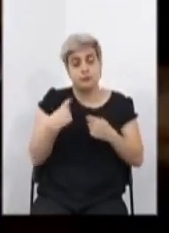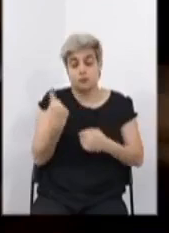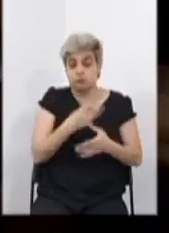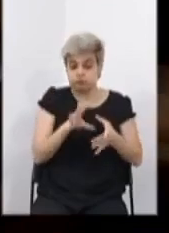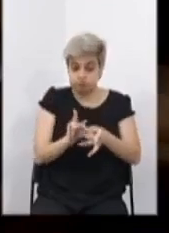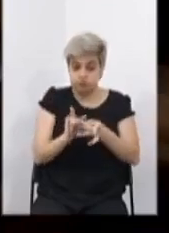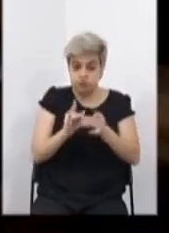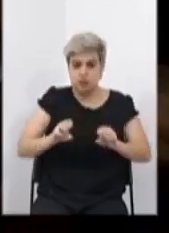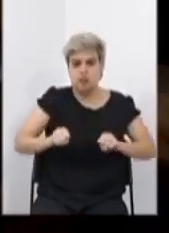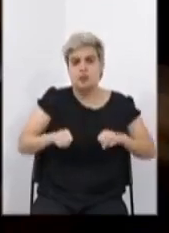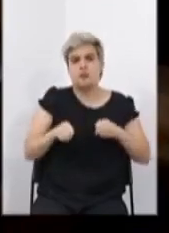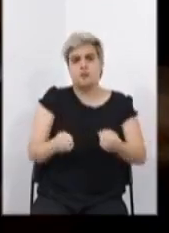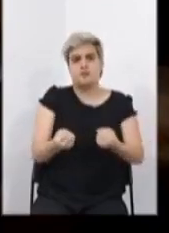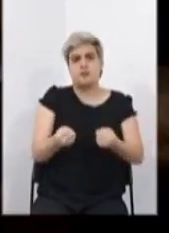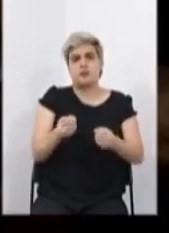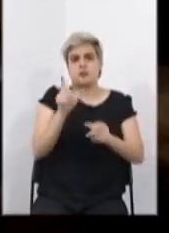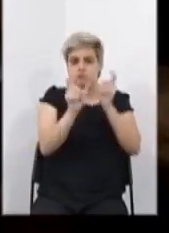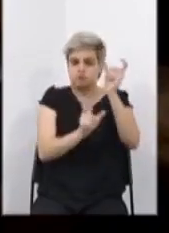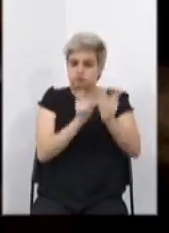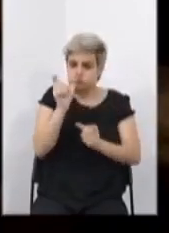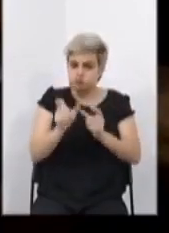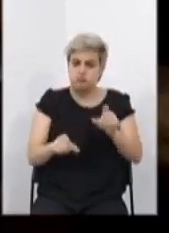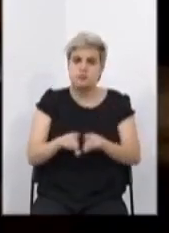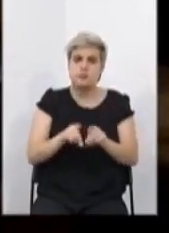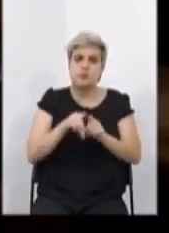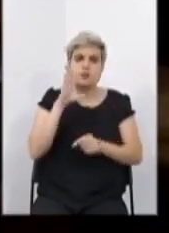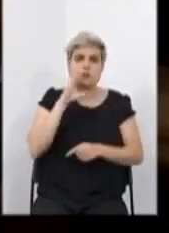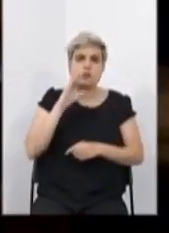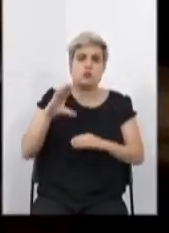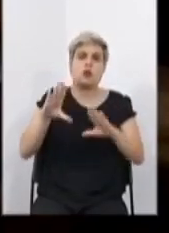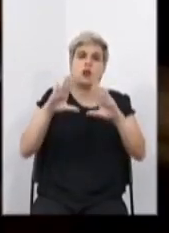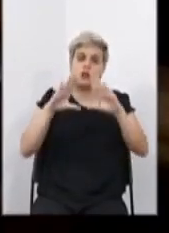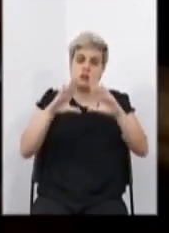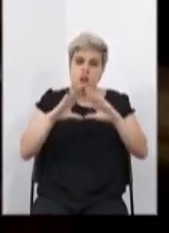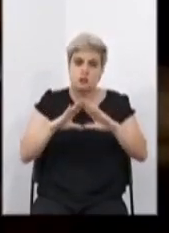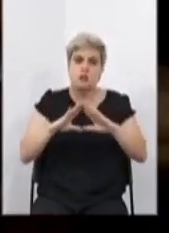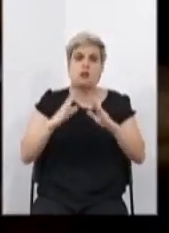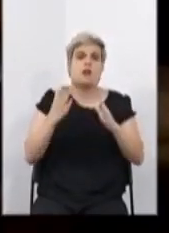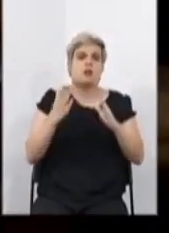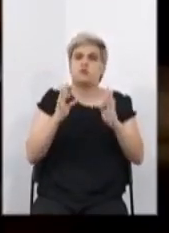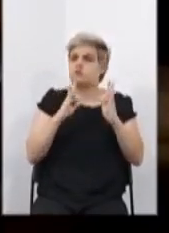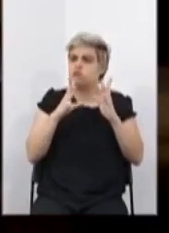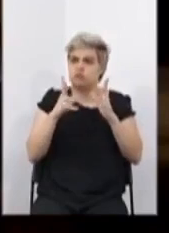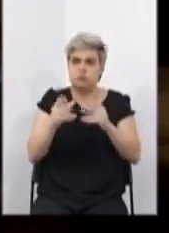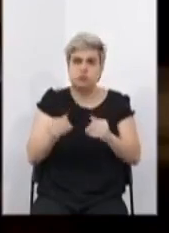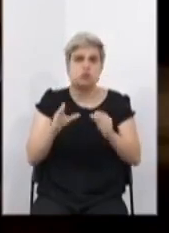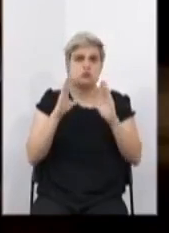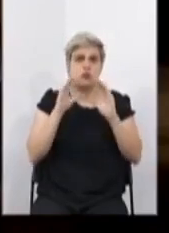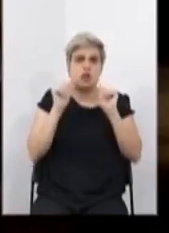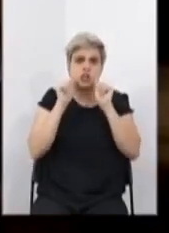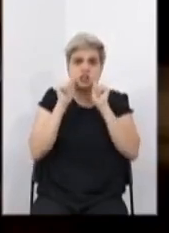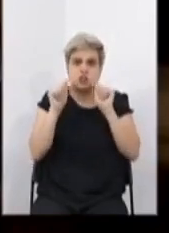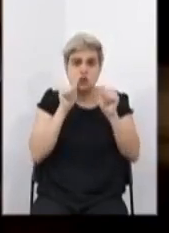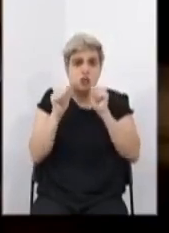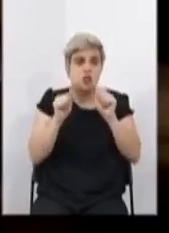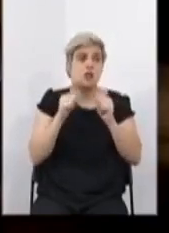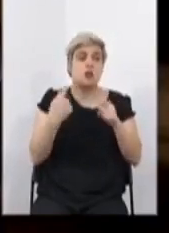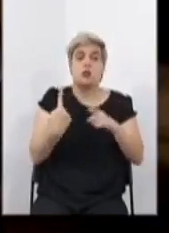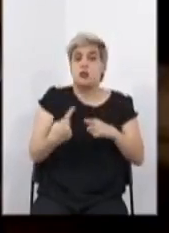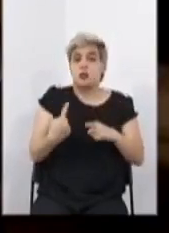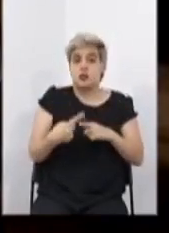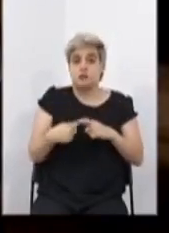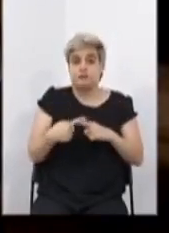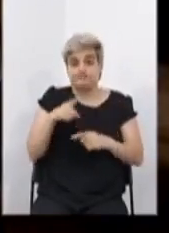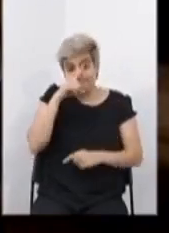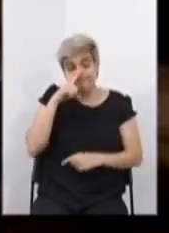na defesa dos nossos servidores, como os funcionários da casa também, assessoria, imprensa, que não podem ficar à margem do